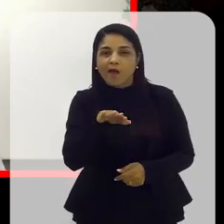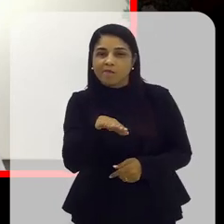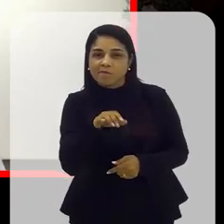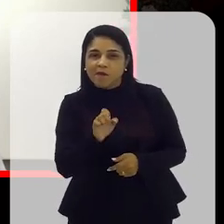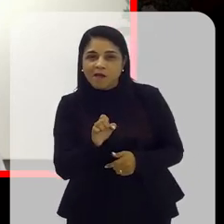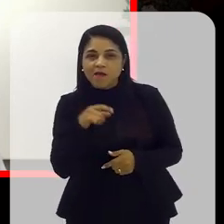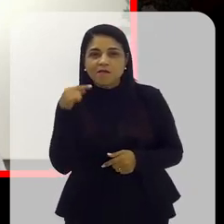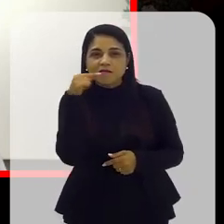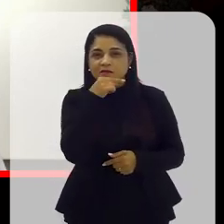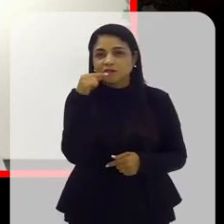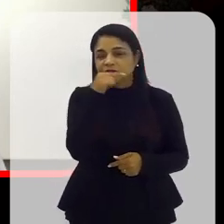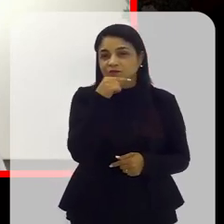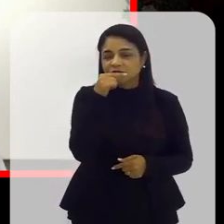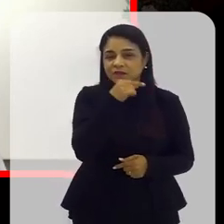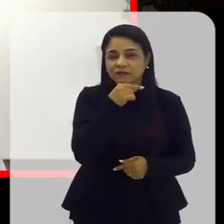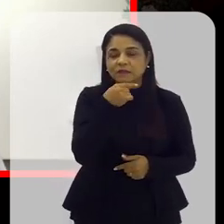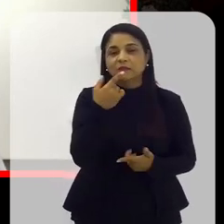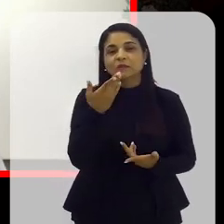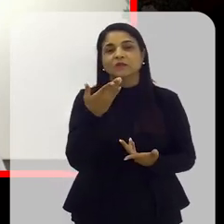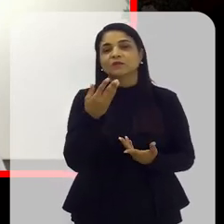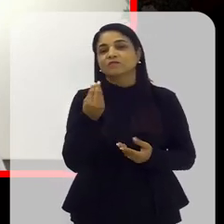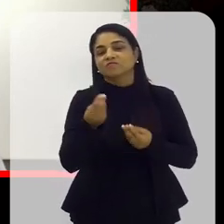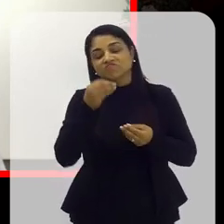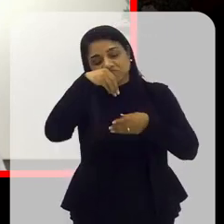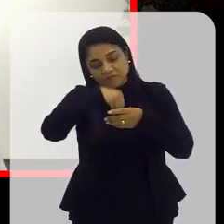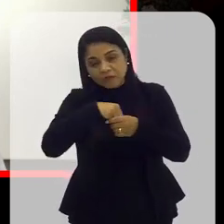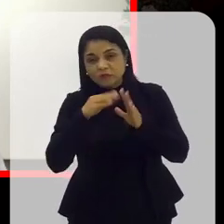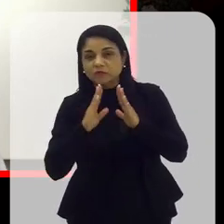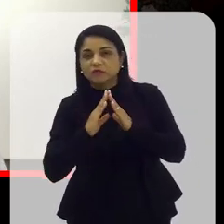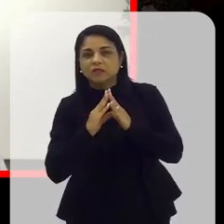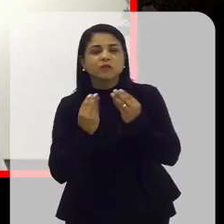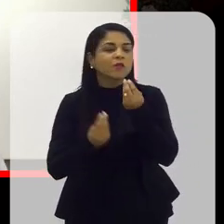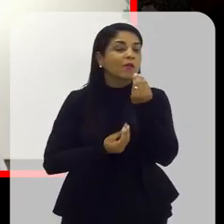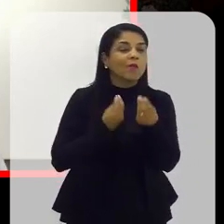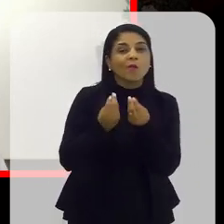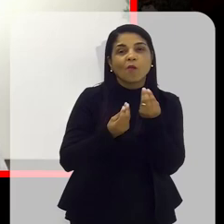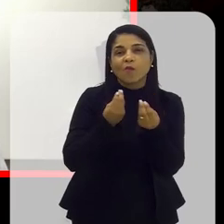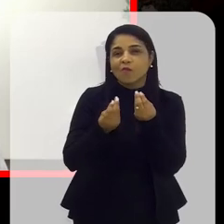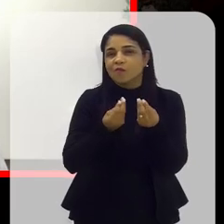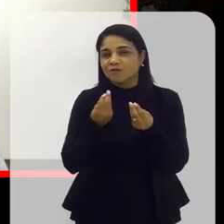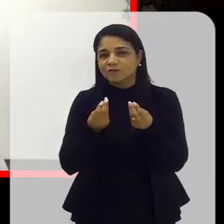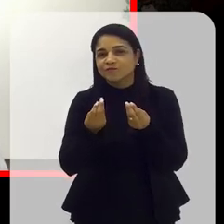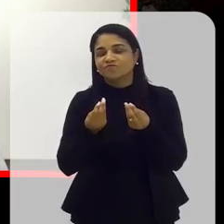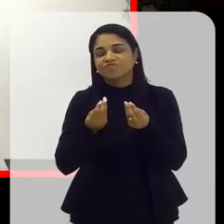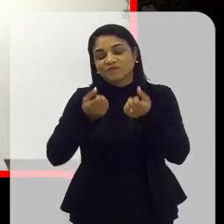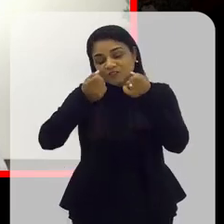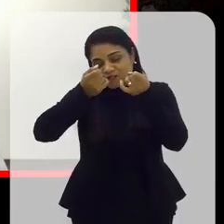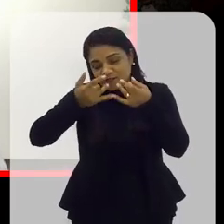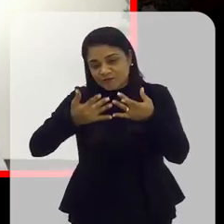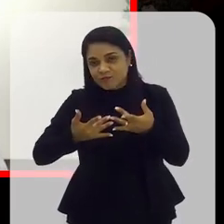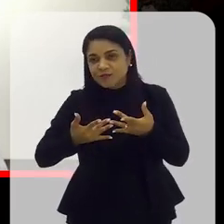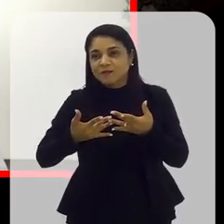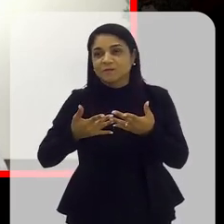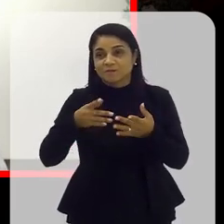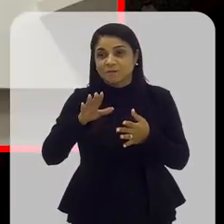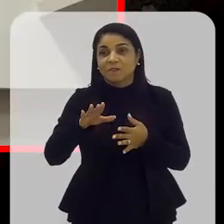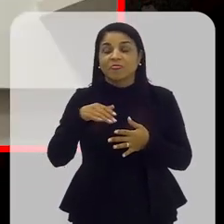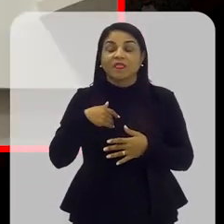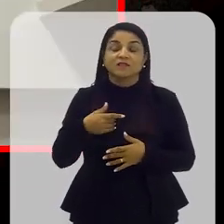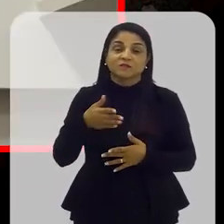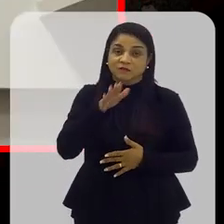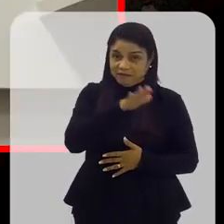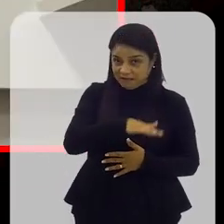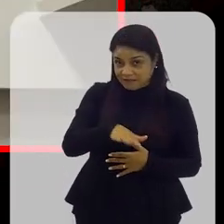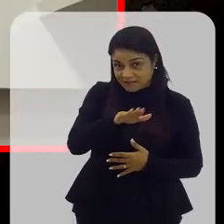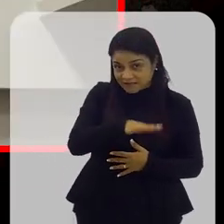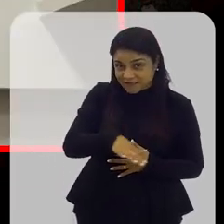do pai deve acompanhar esse trabalho, esse exercício dentro de casa, como é que isso deve ser feito? Fala um pouquinho sobre as